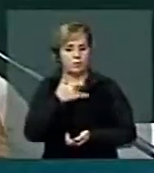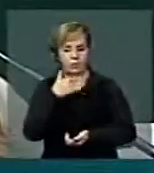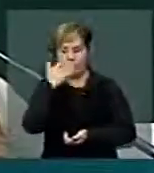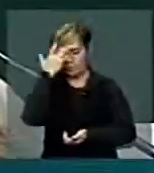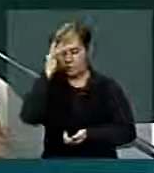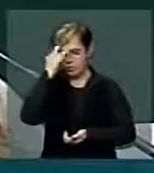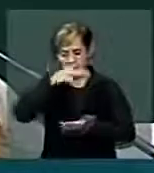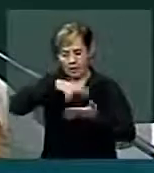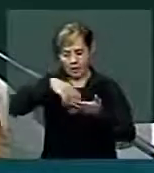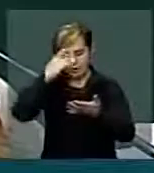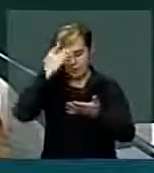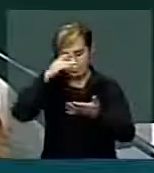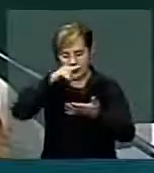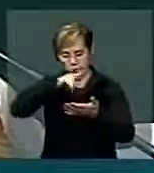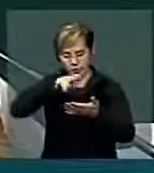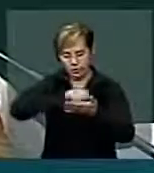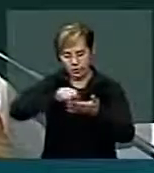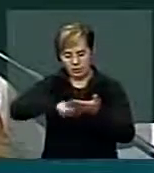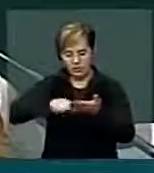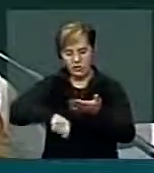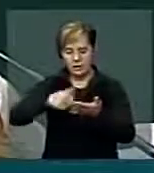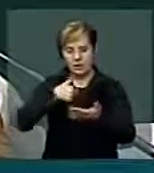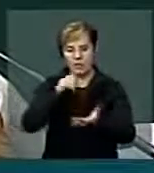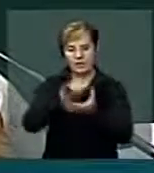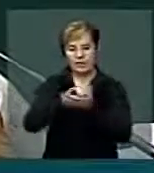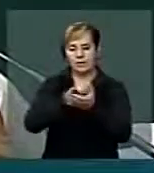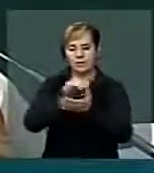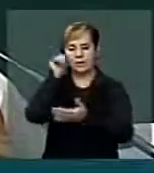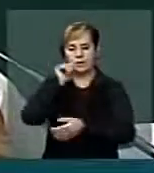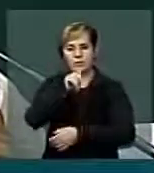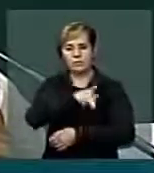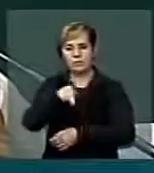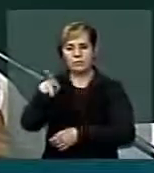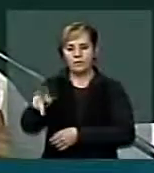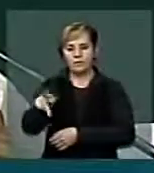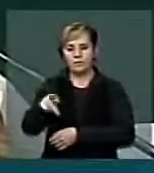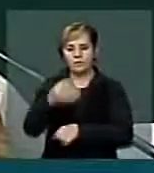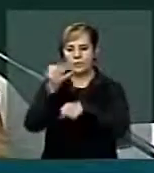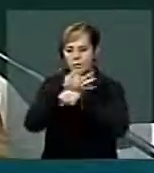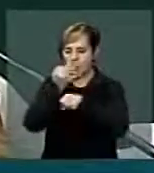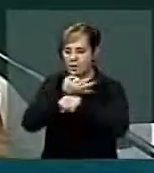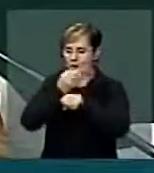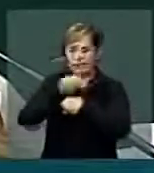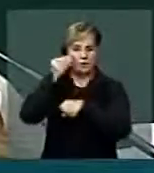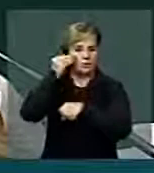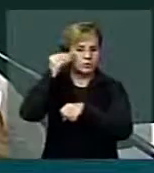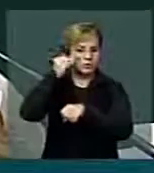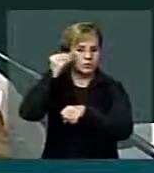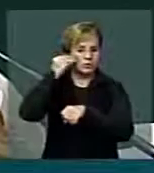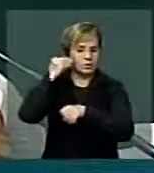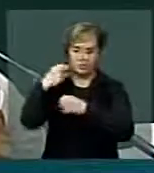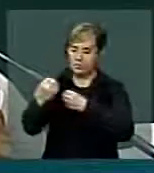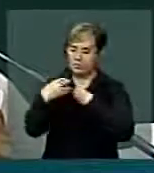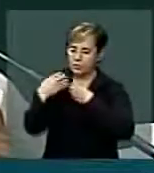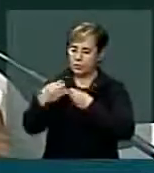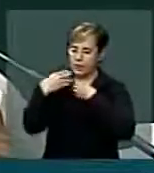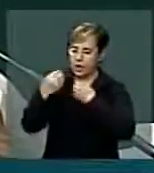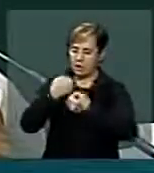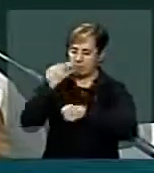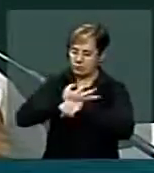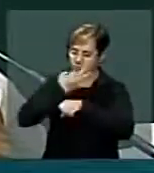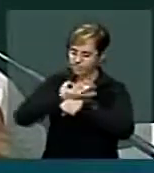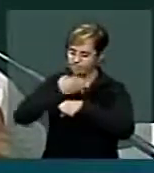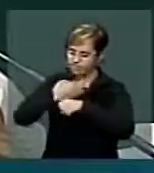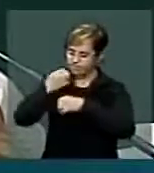professora, a professora se dedicou, dedicou, dedicou para mim sair da aula, esgotar